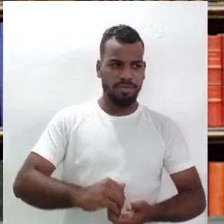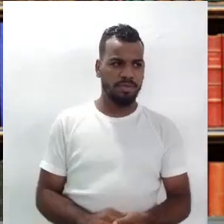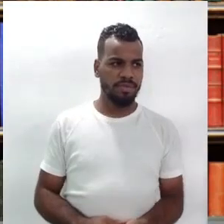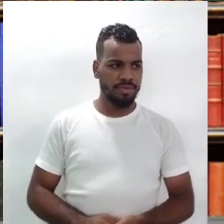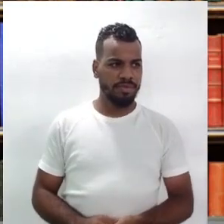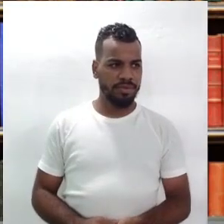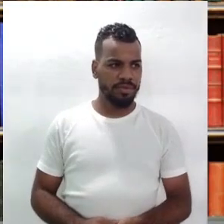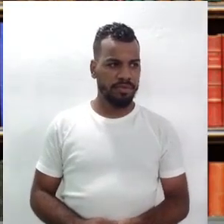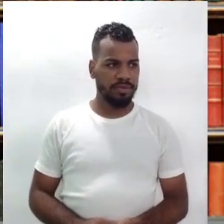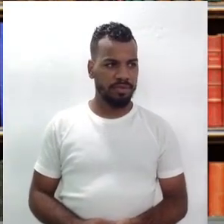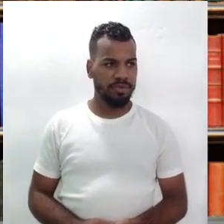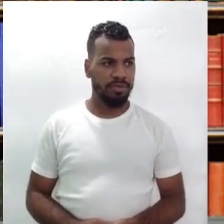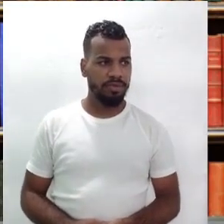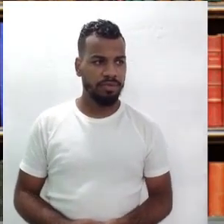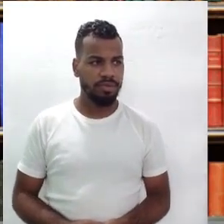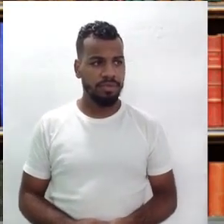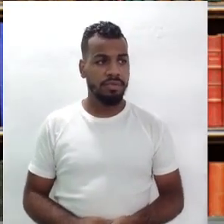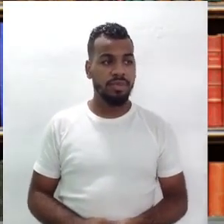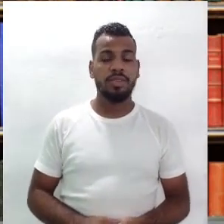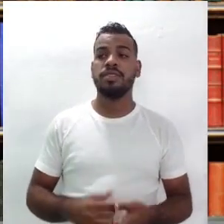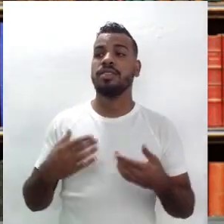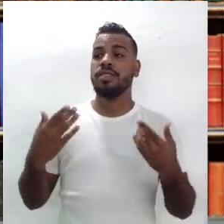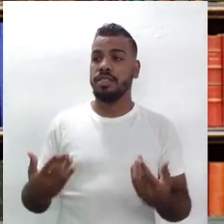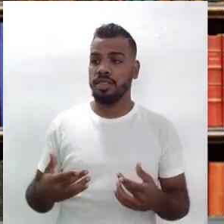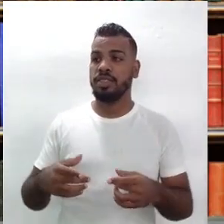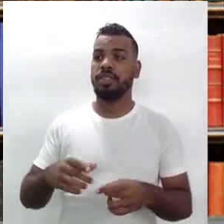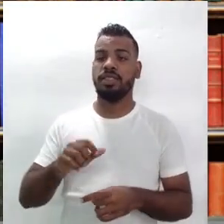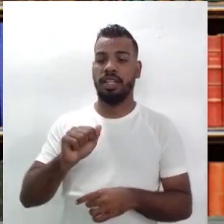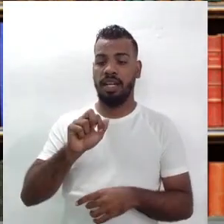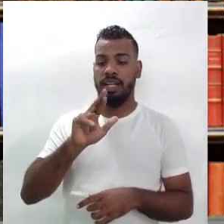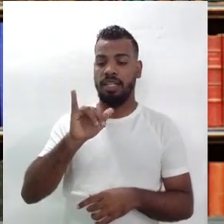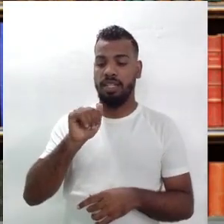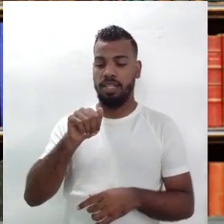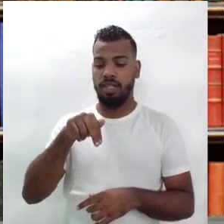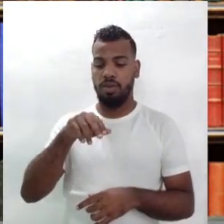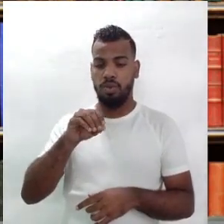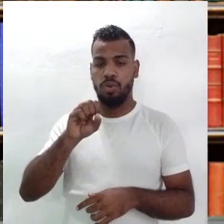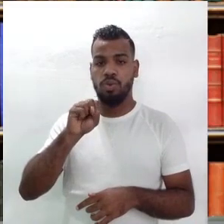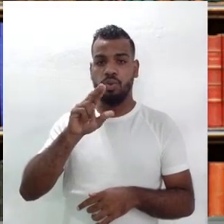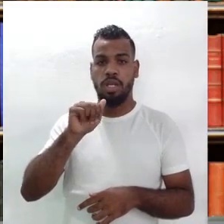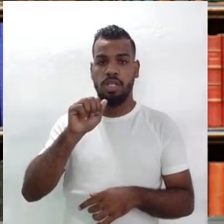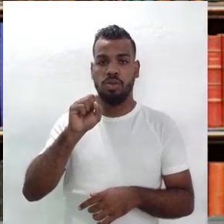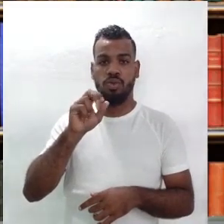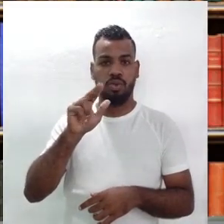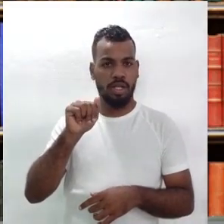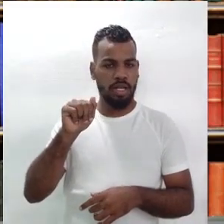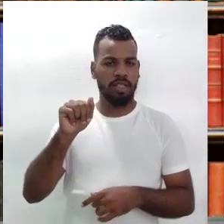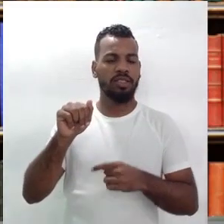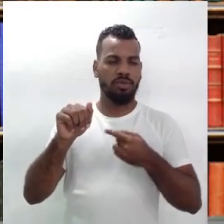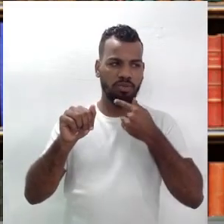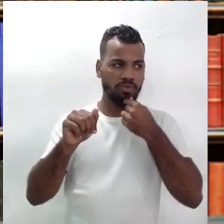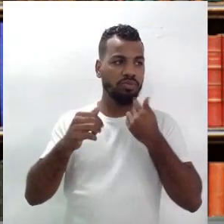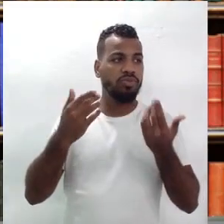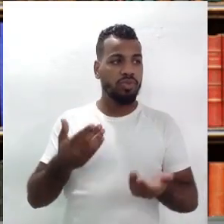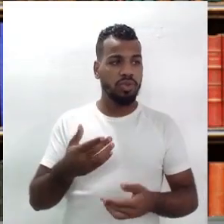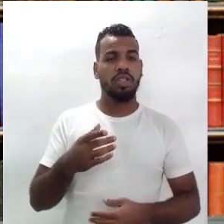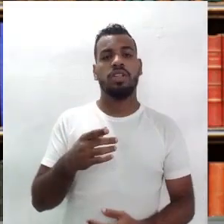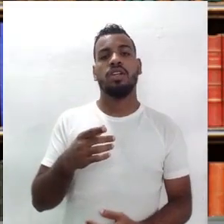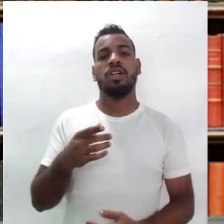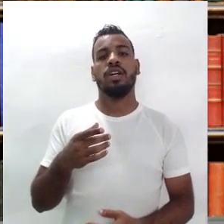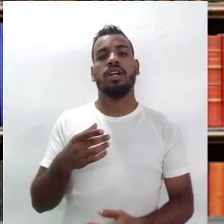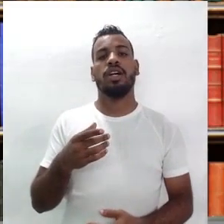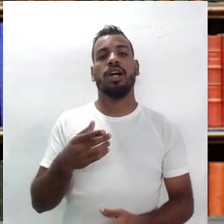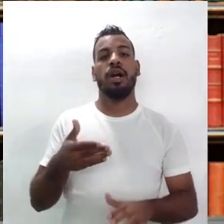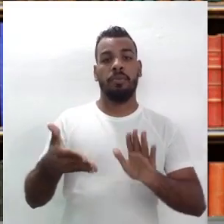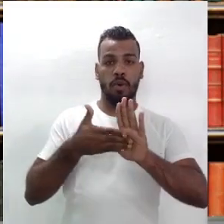É importante salientar que a gente fala Ariano Suassuna. Lembrar que, como eu falei, a nossa proposta